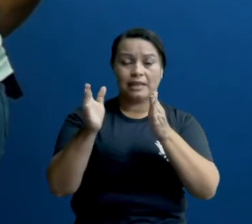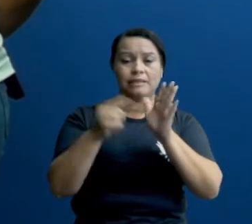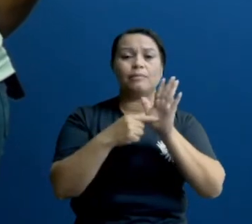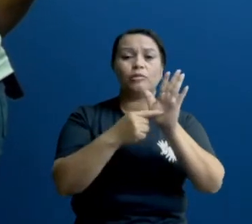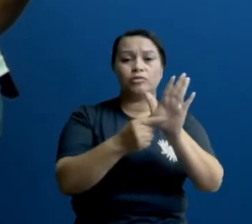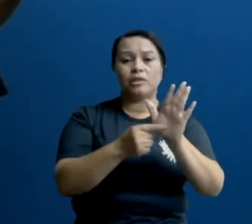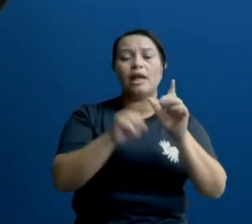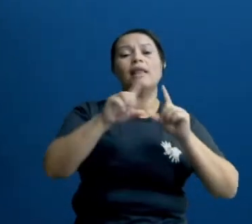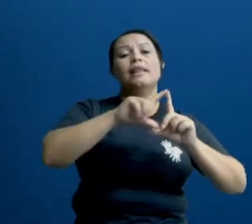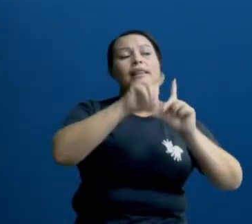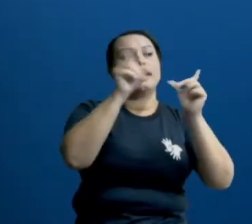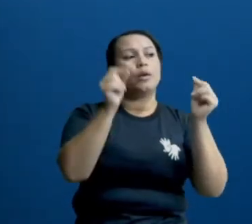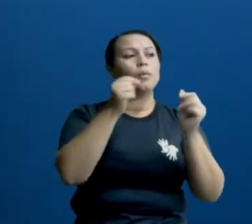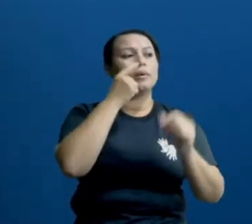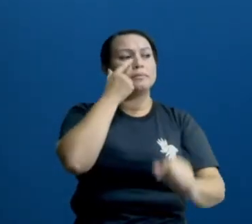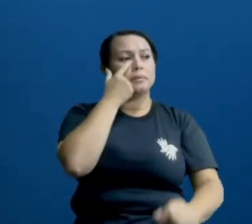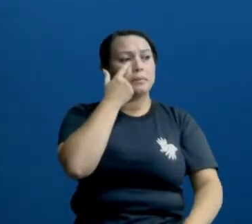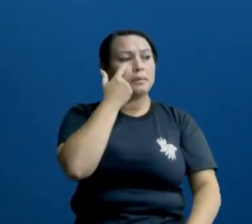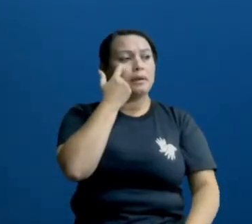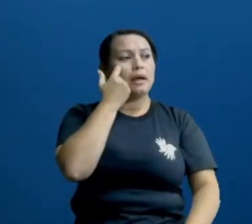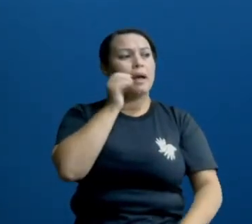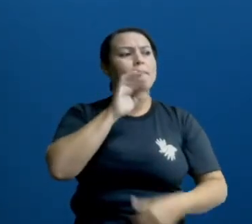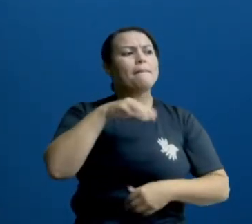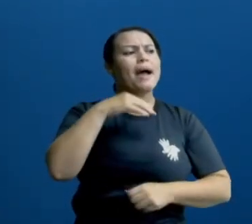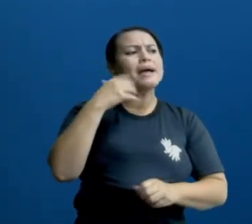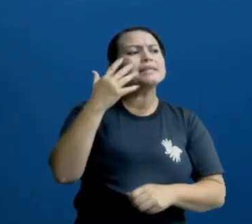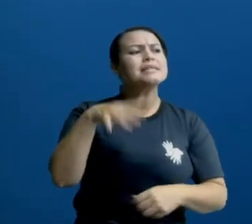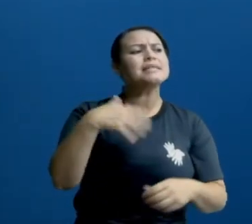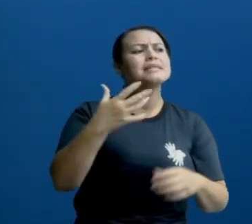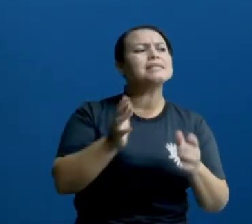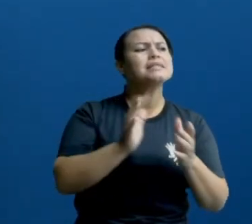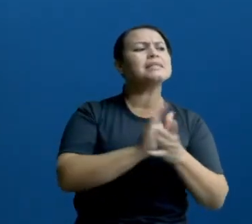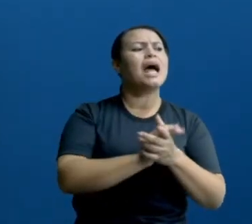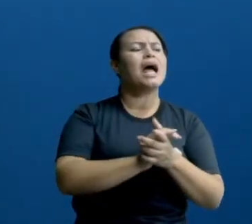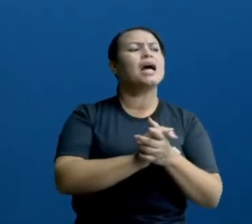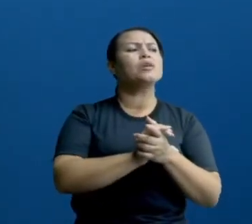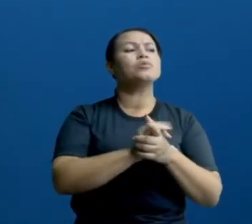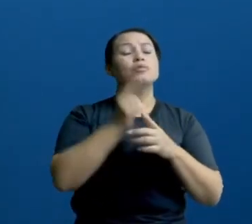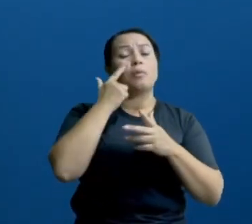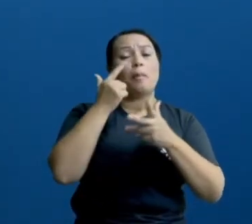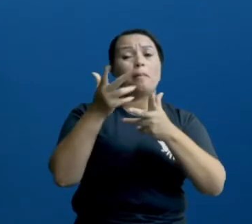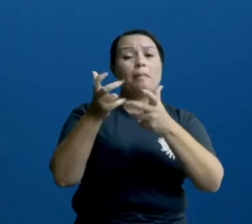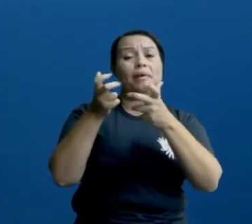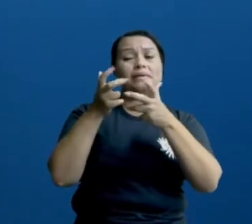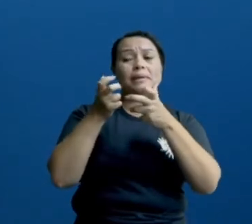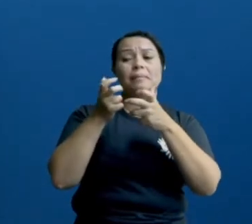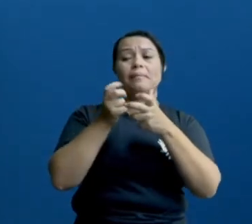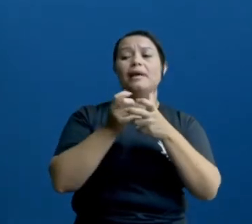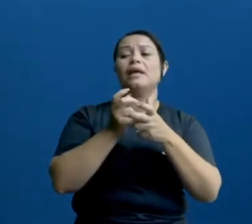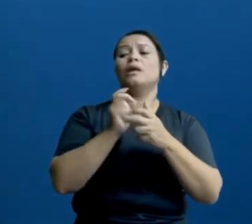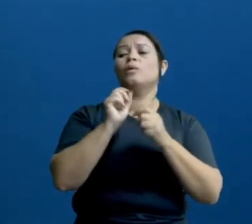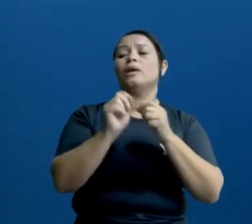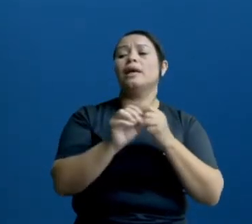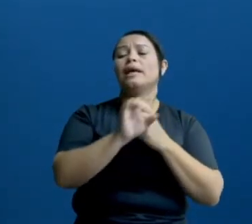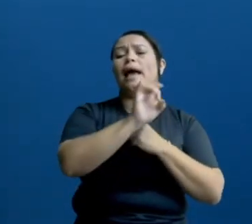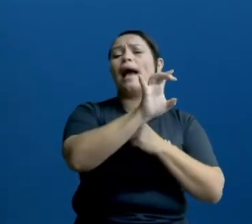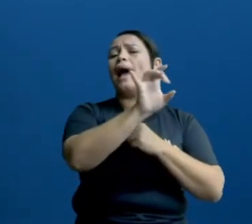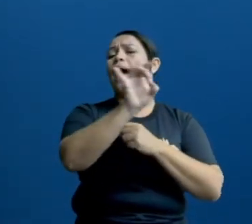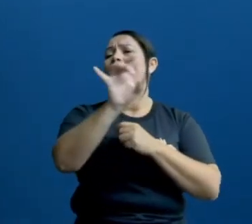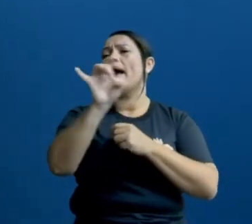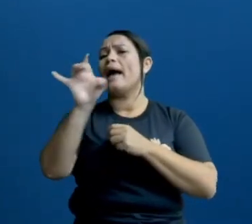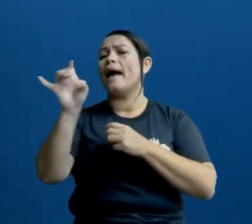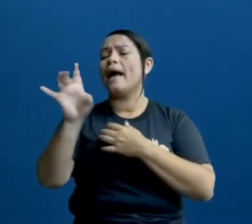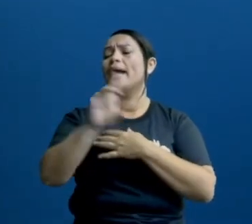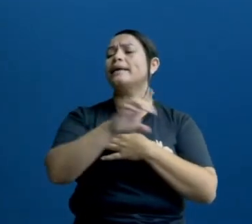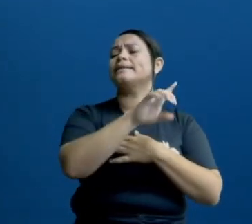da lua, certo? Passaram-se os dias, ó, e vocês vão percebendo que a cada dia, certo?